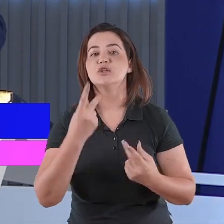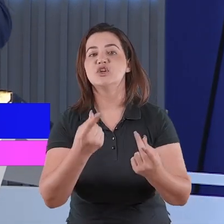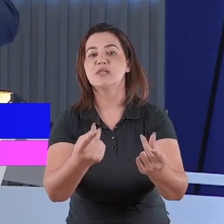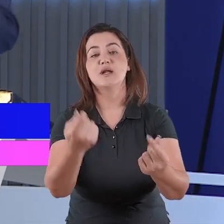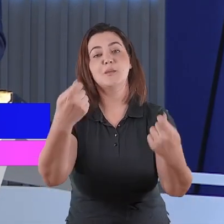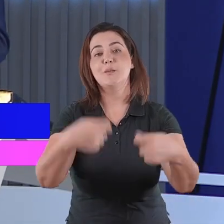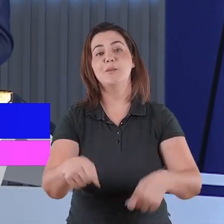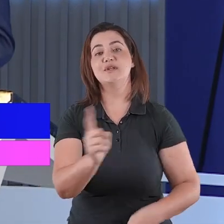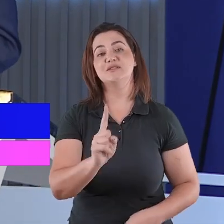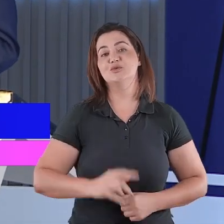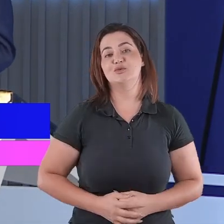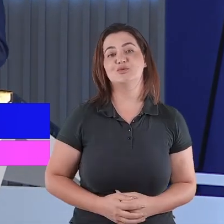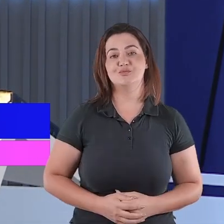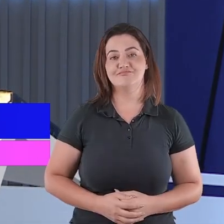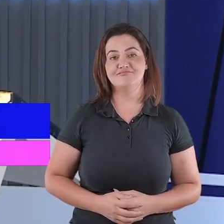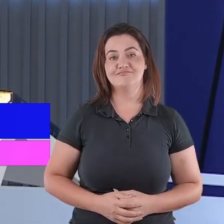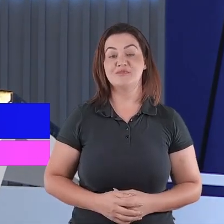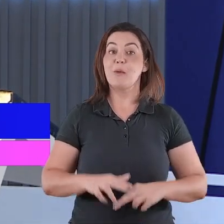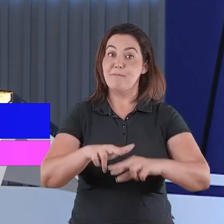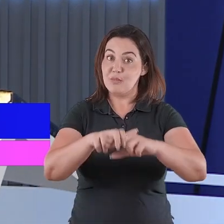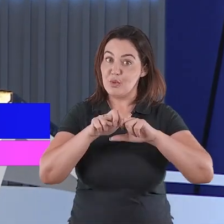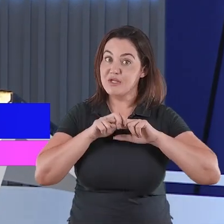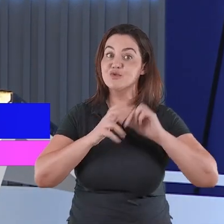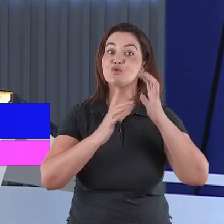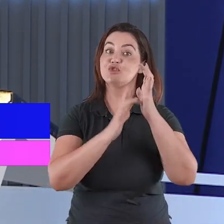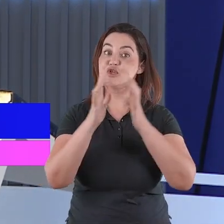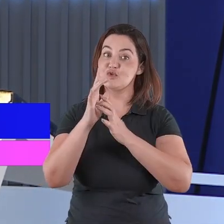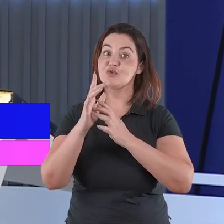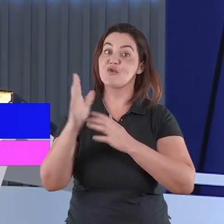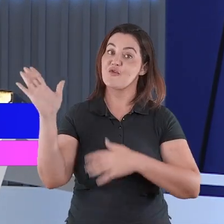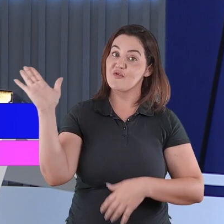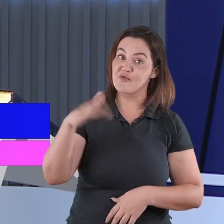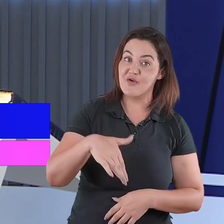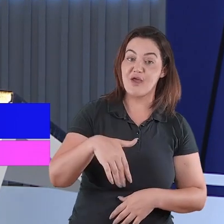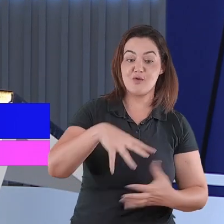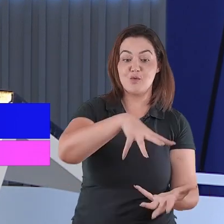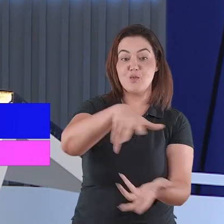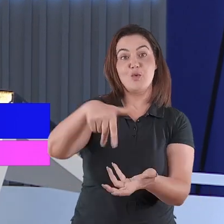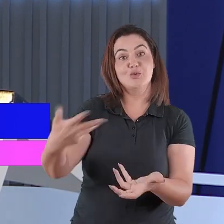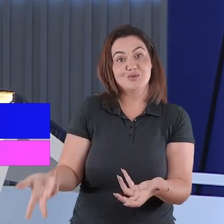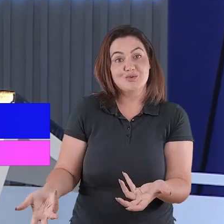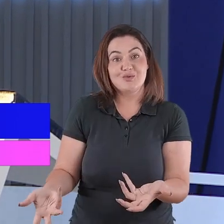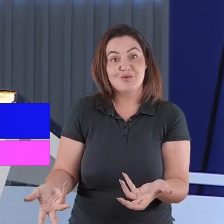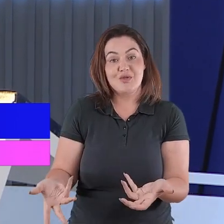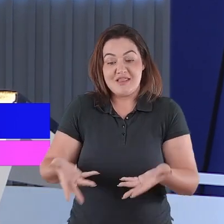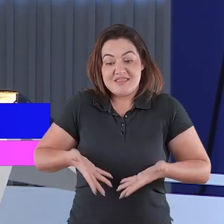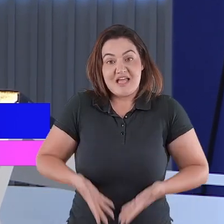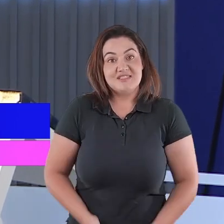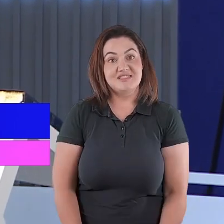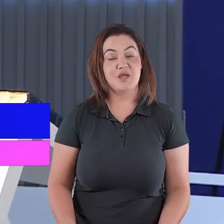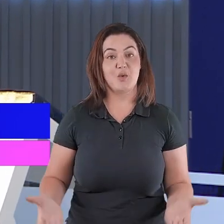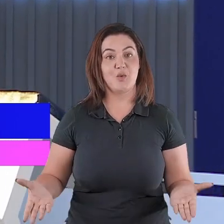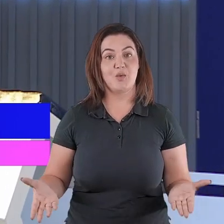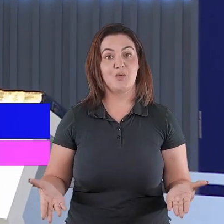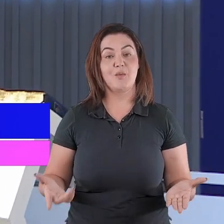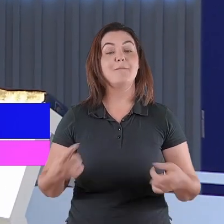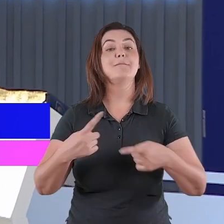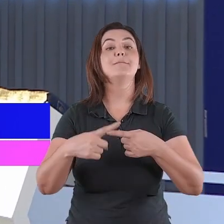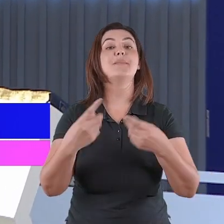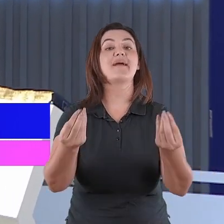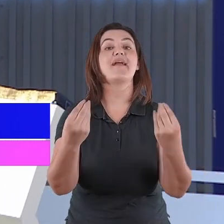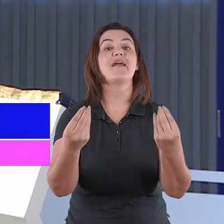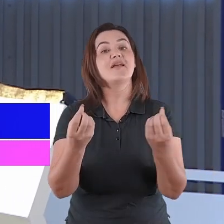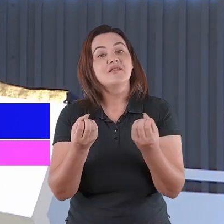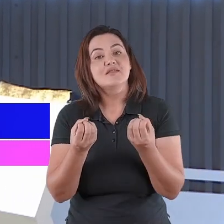nasceu a esperança. A esperança de que eu e você podemos ter uma nova vida. A esperança de que eu e você podemos